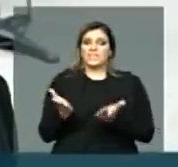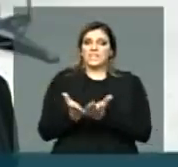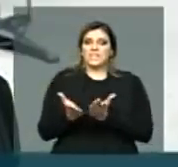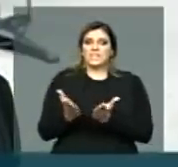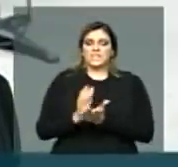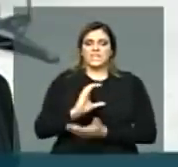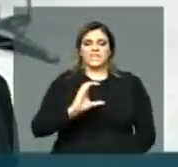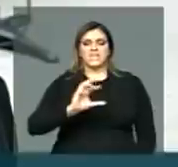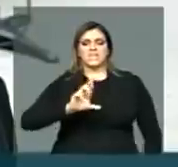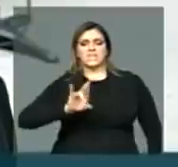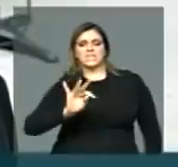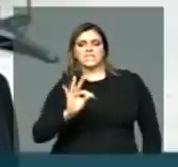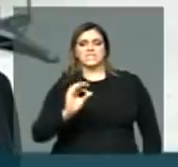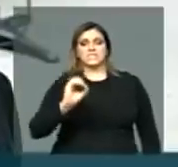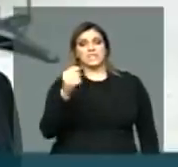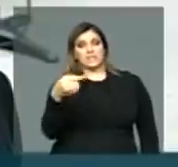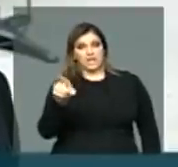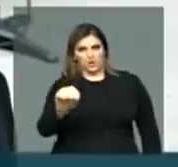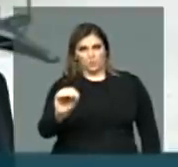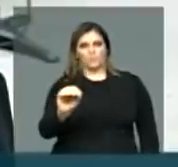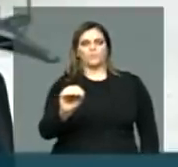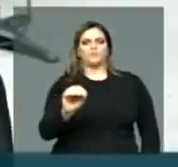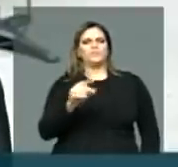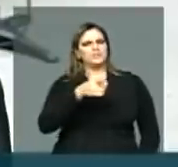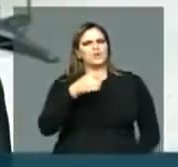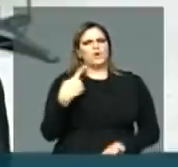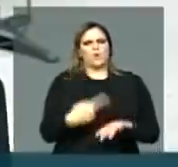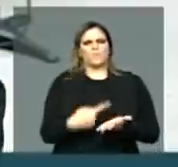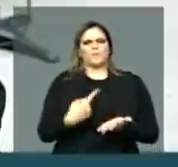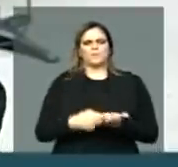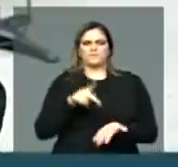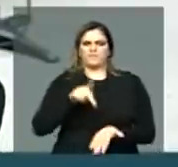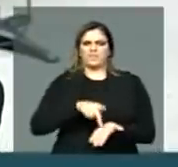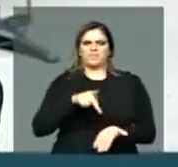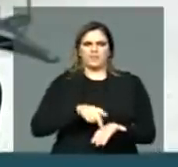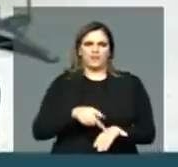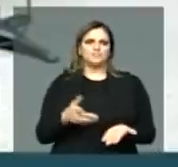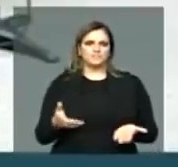compromisso com a verdade, e principalmente com a palavra.